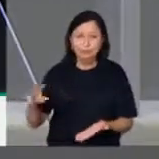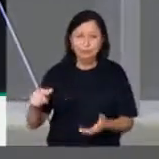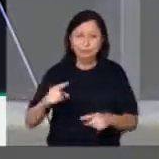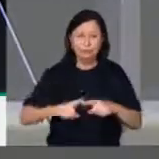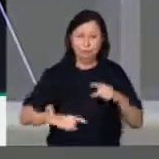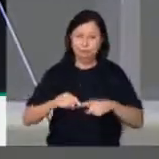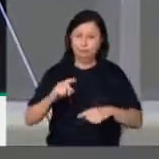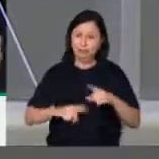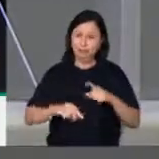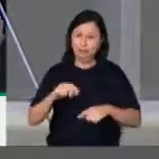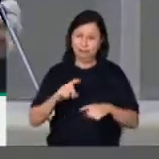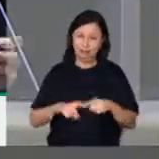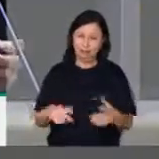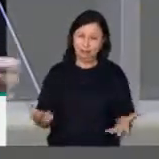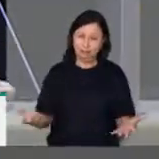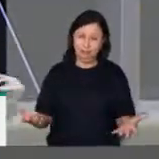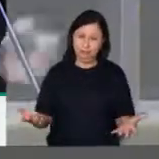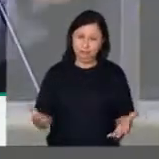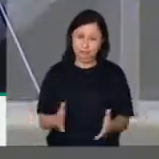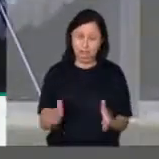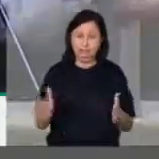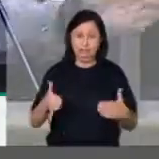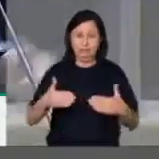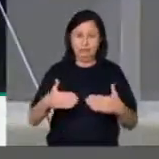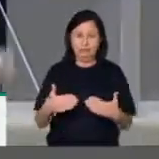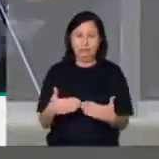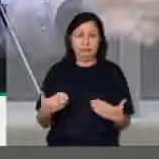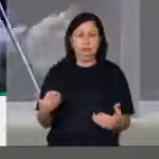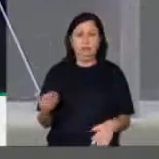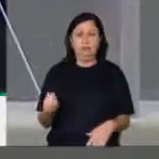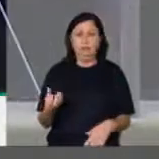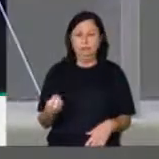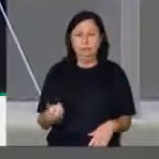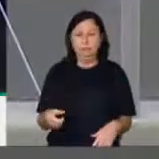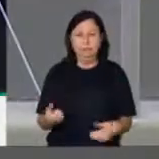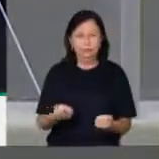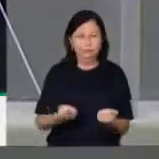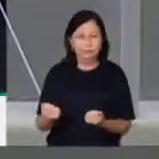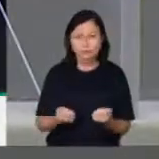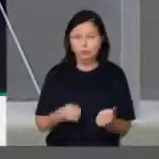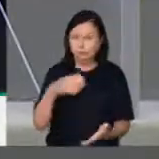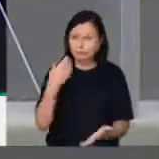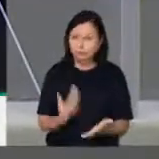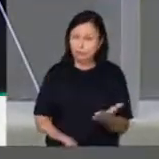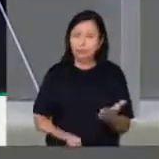de controle, ao ponto de que, durante a semana passada,